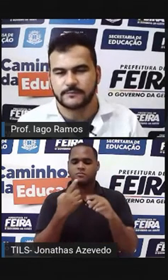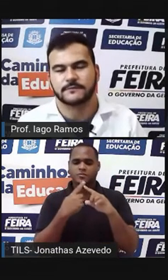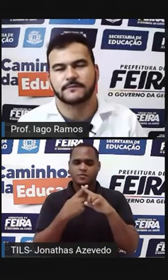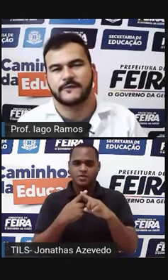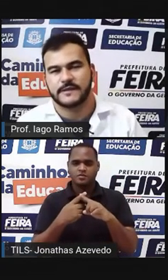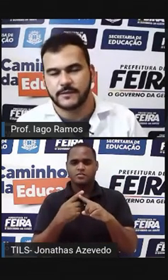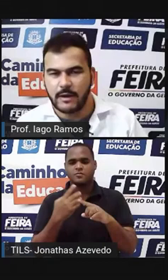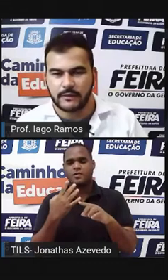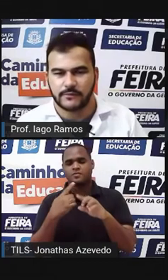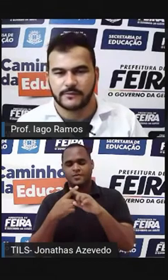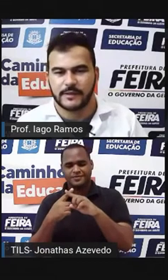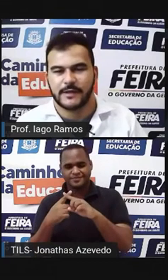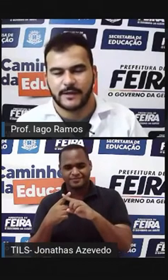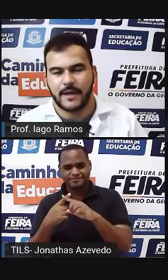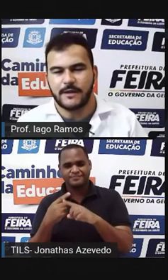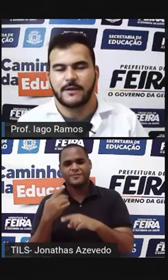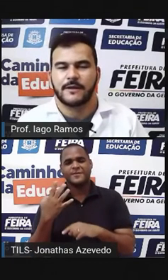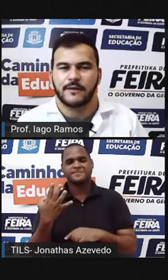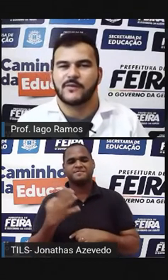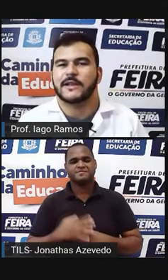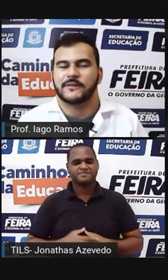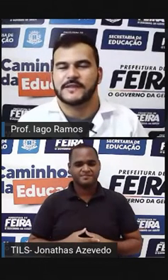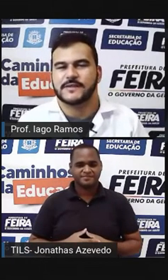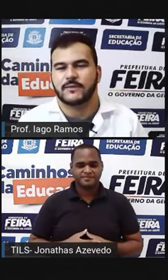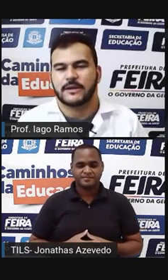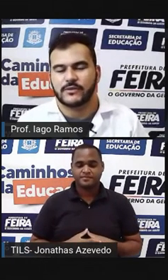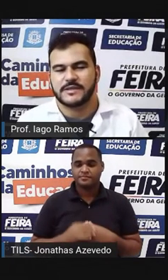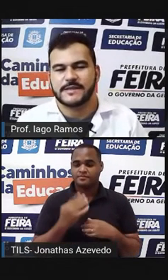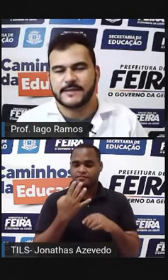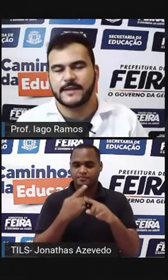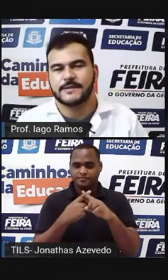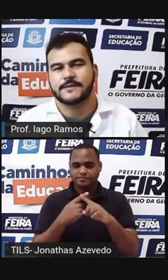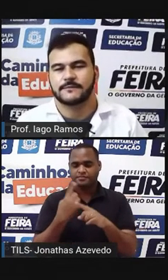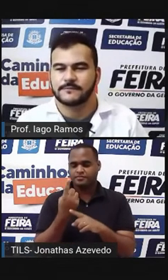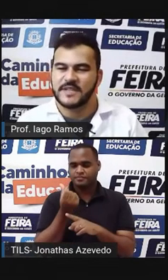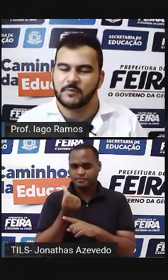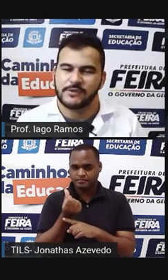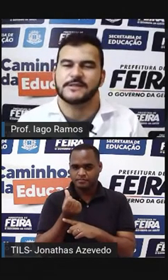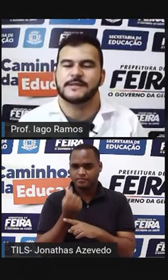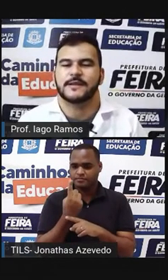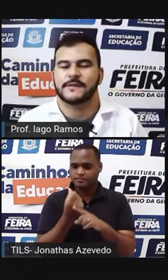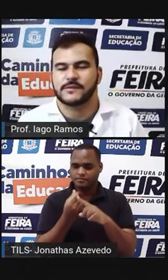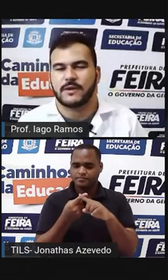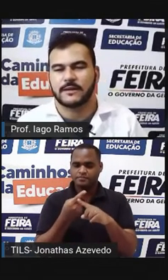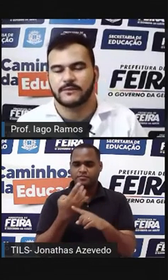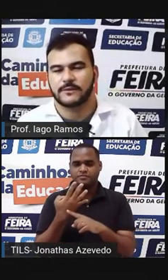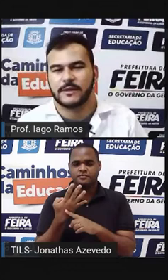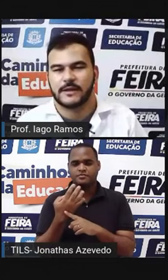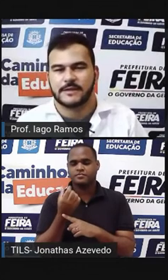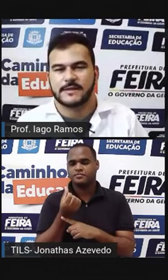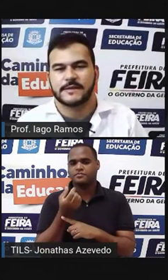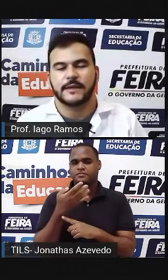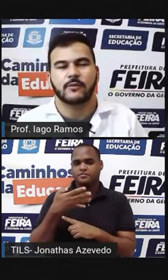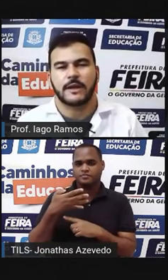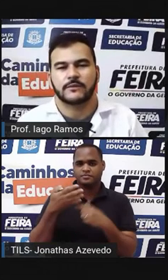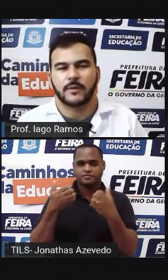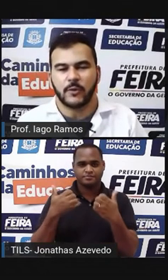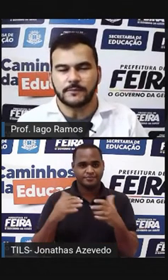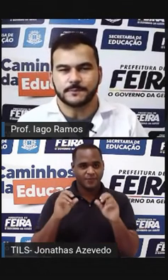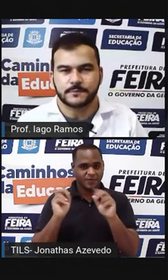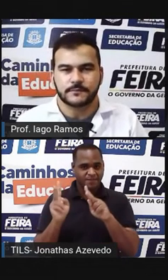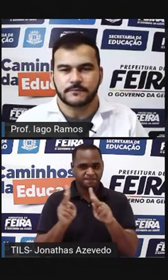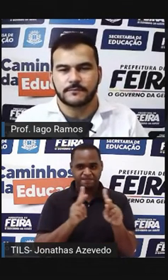4 Vezes 4 4 vezes 4 16 Depois 16 vezes 4 64